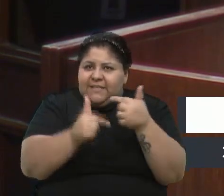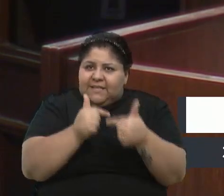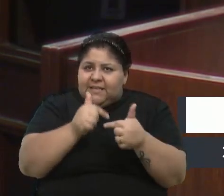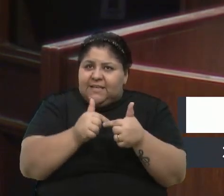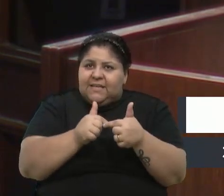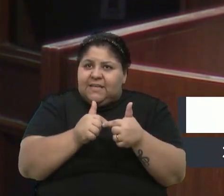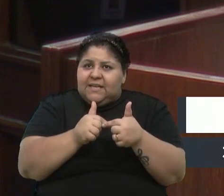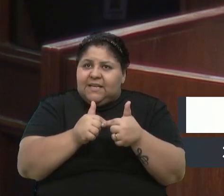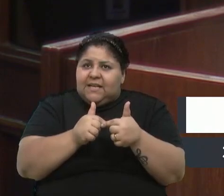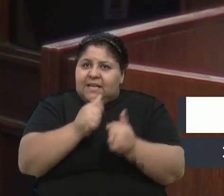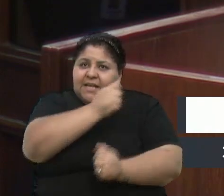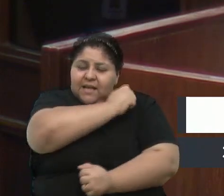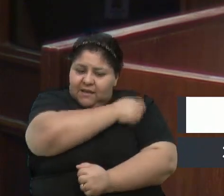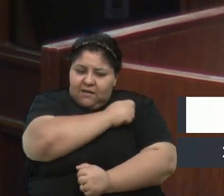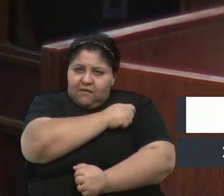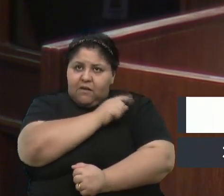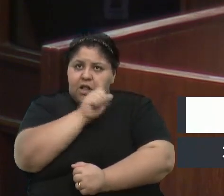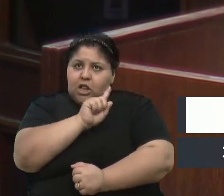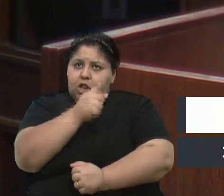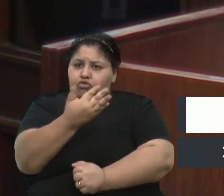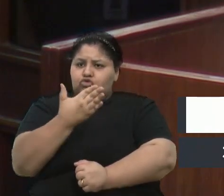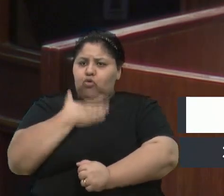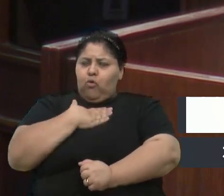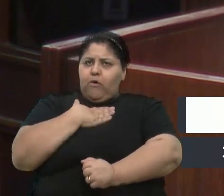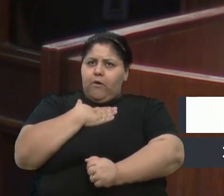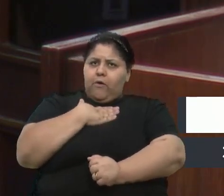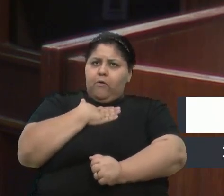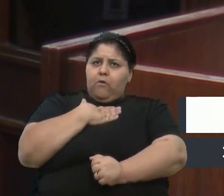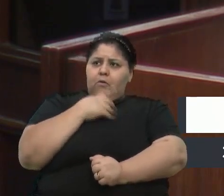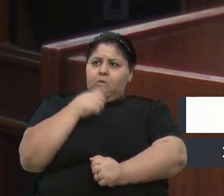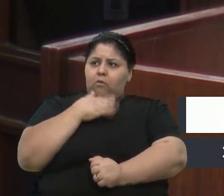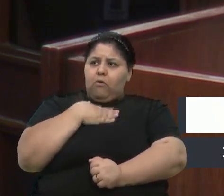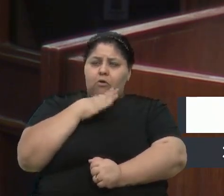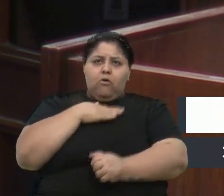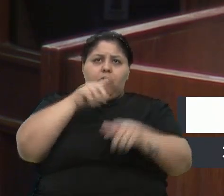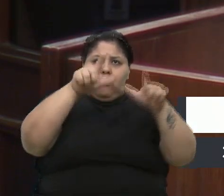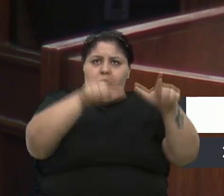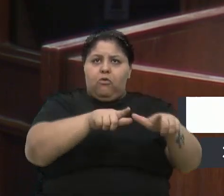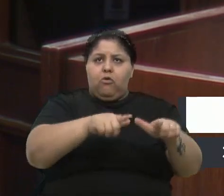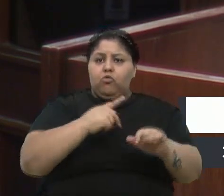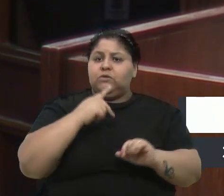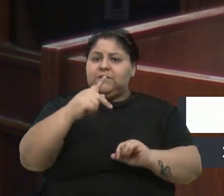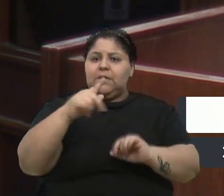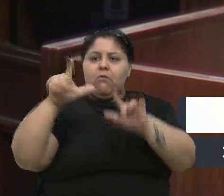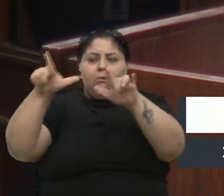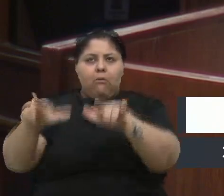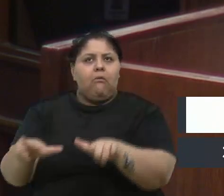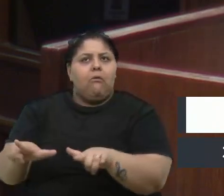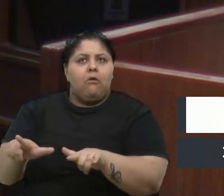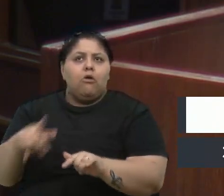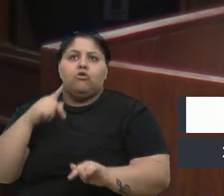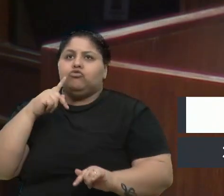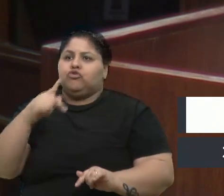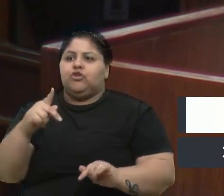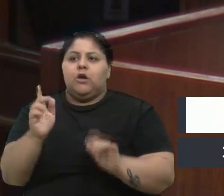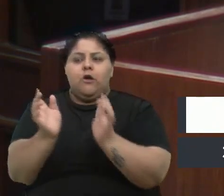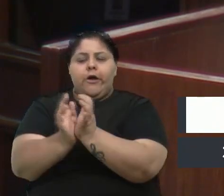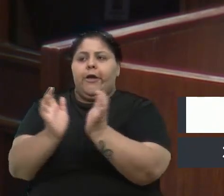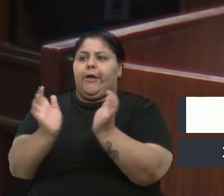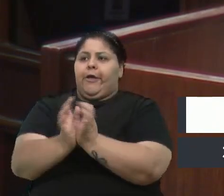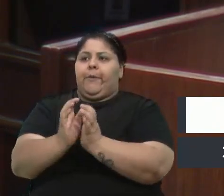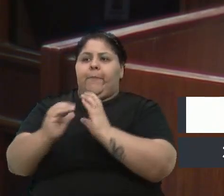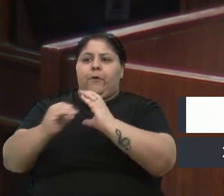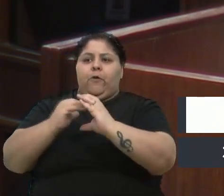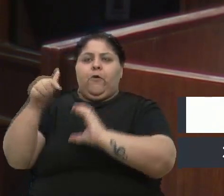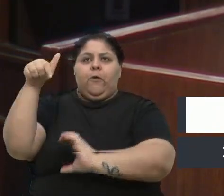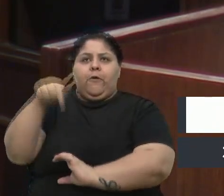vereador, é exatamente, eles não sou eu, eles não é o meu gabinete, eles não é o seu gabinete, eles não é só a equipe de comunicação dessa casa,